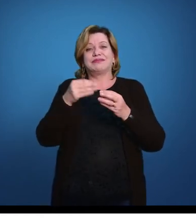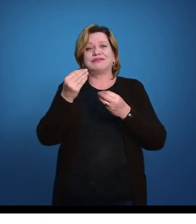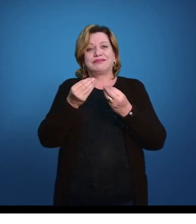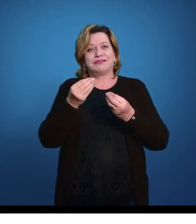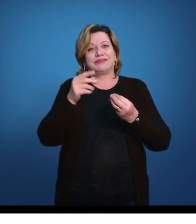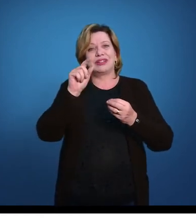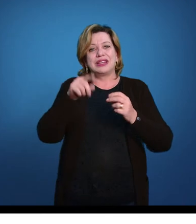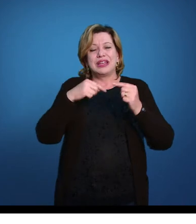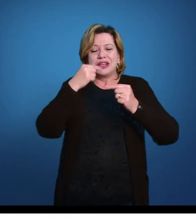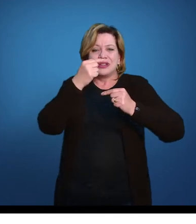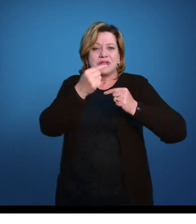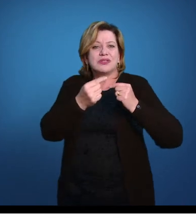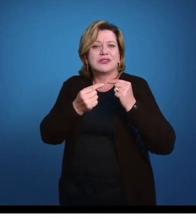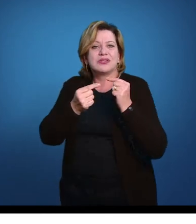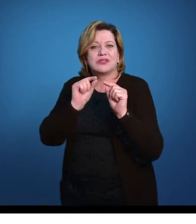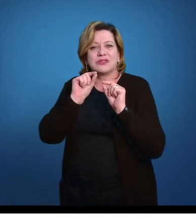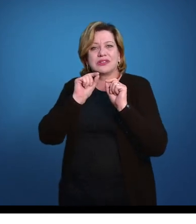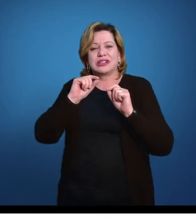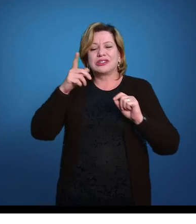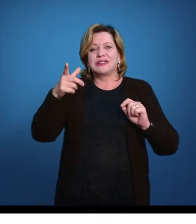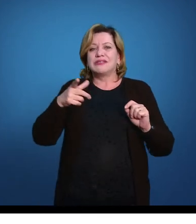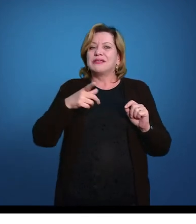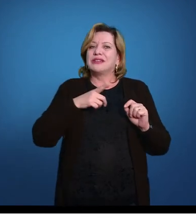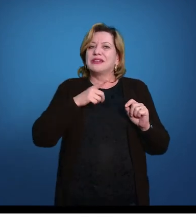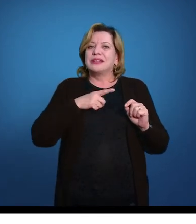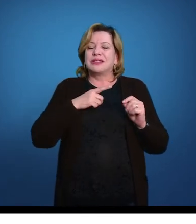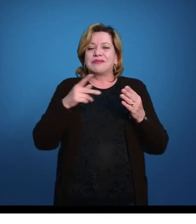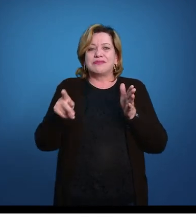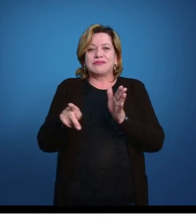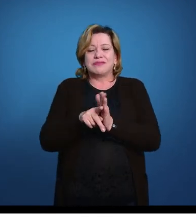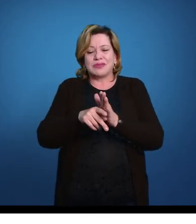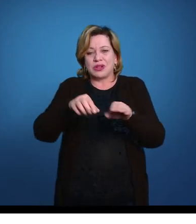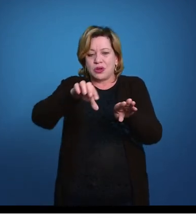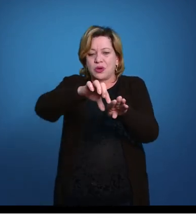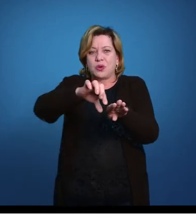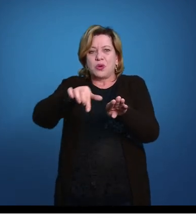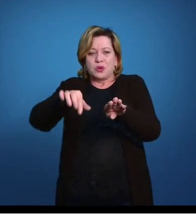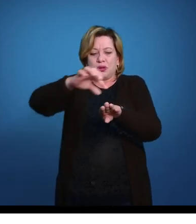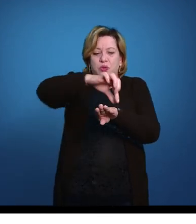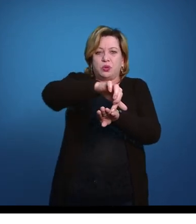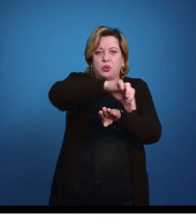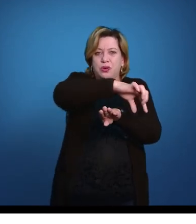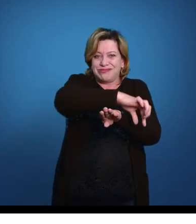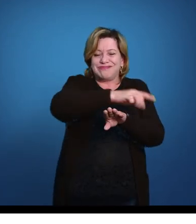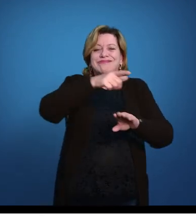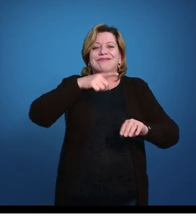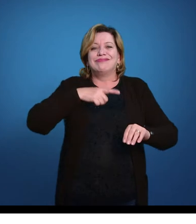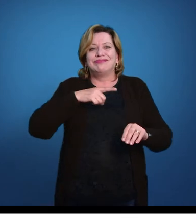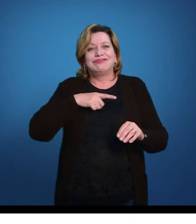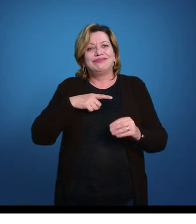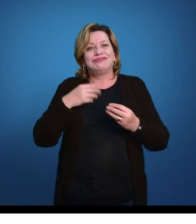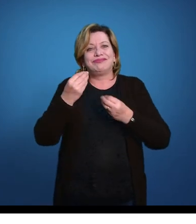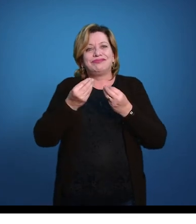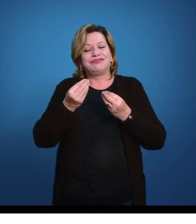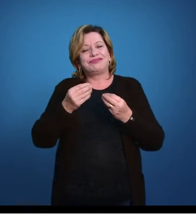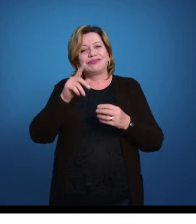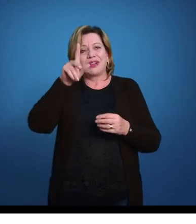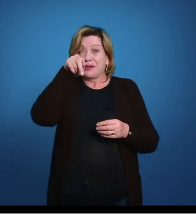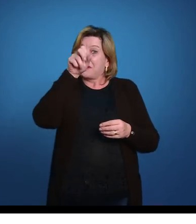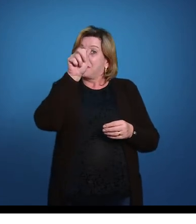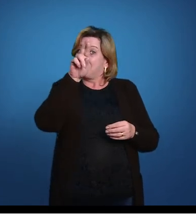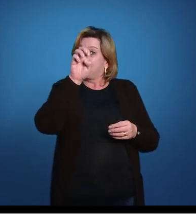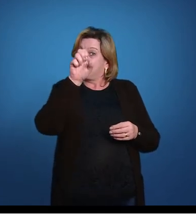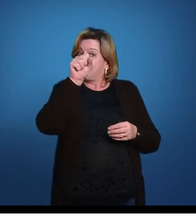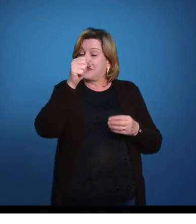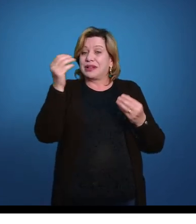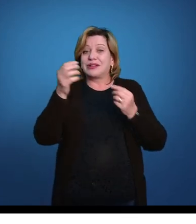E assim é o que a gente vai ter com as nadadeiras pares dos guinatos tomados. Então, esses animais agora